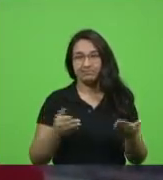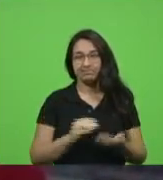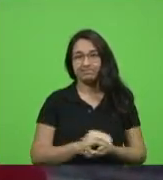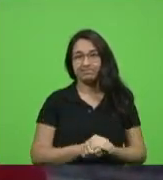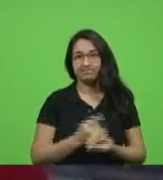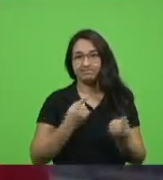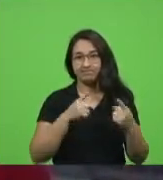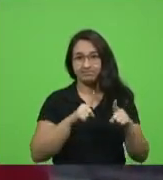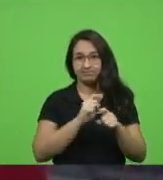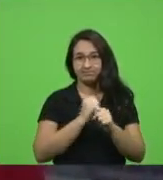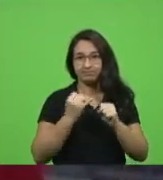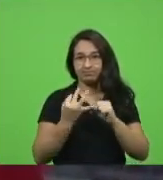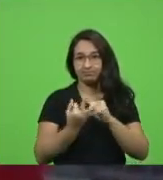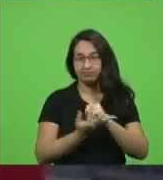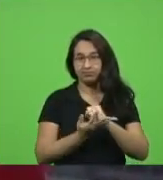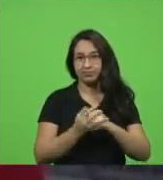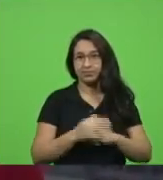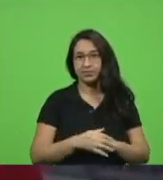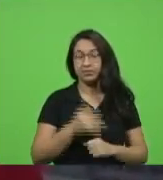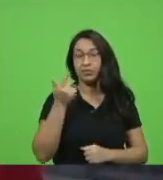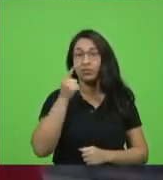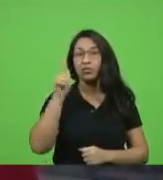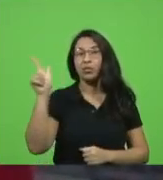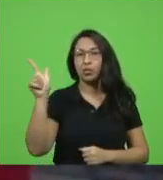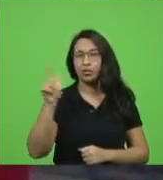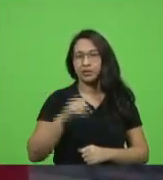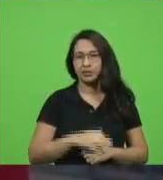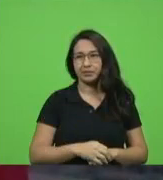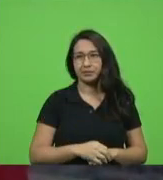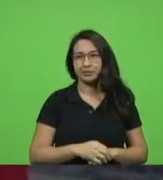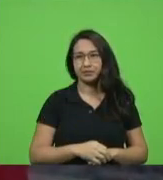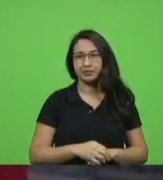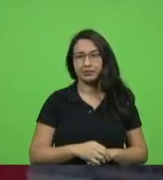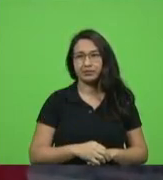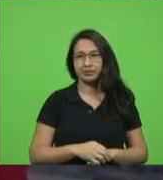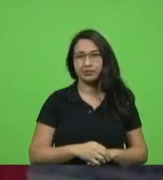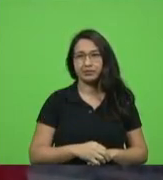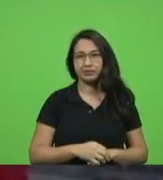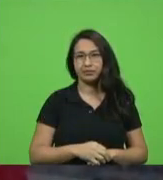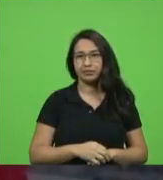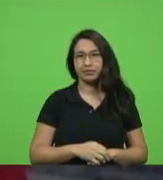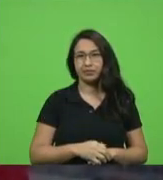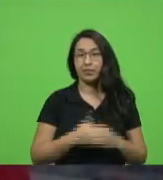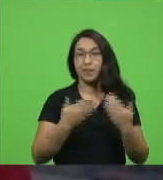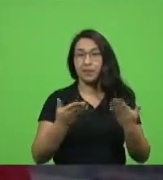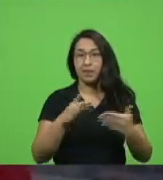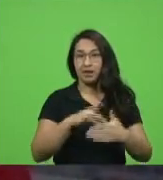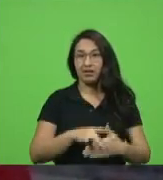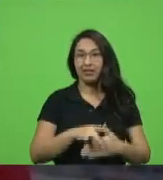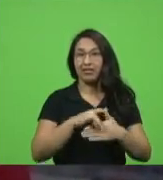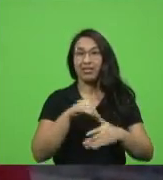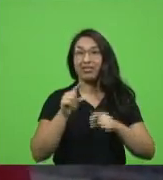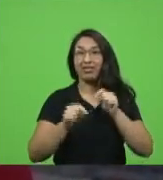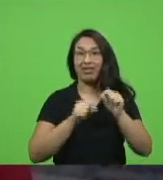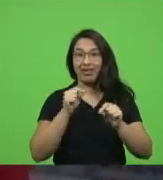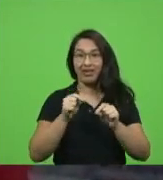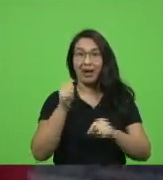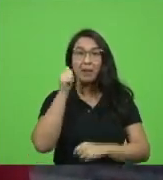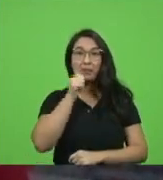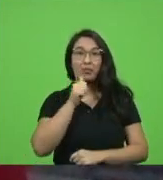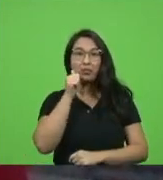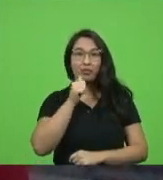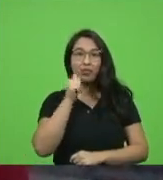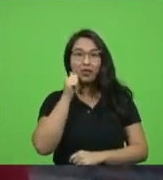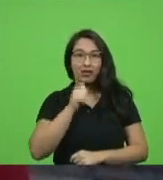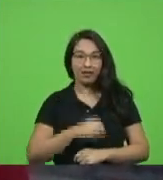-19 sabe outra coisa que esses países tem em comum são chefiados chefiados por mulheres me desculpe os colegas